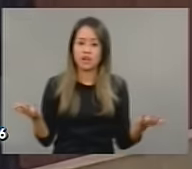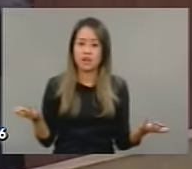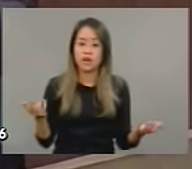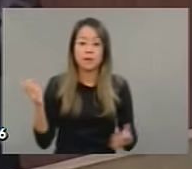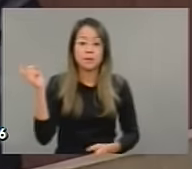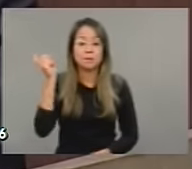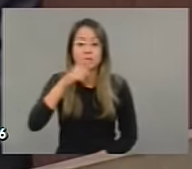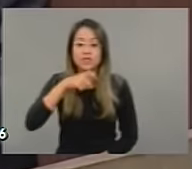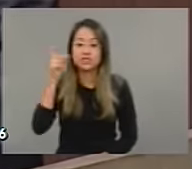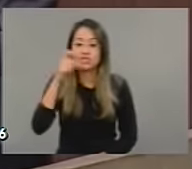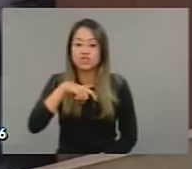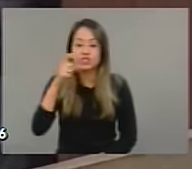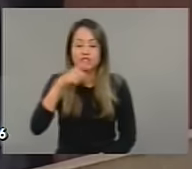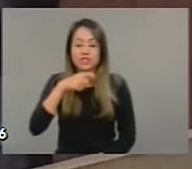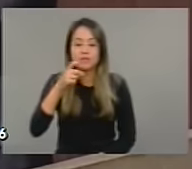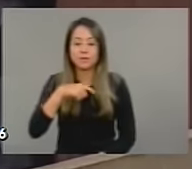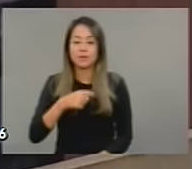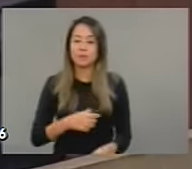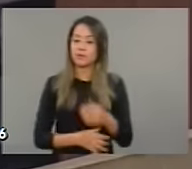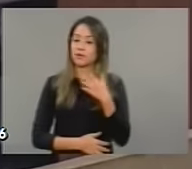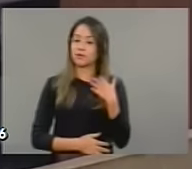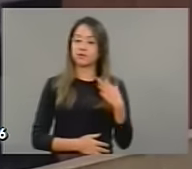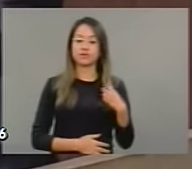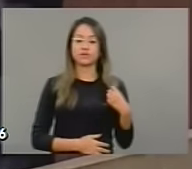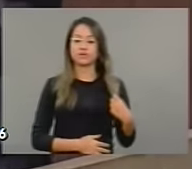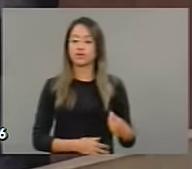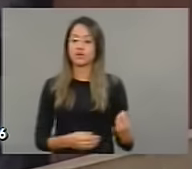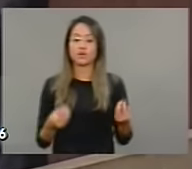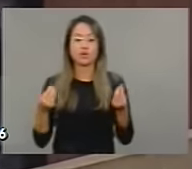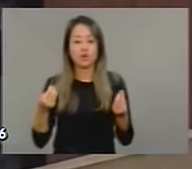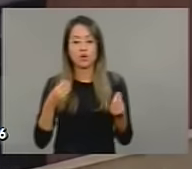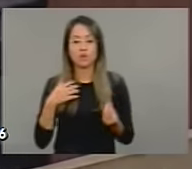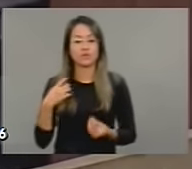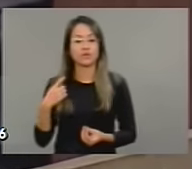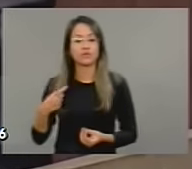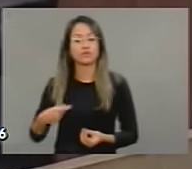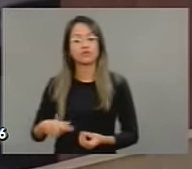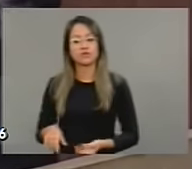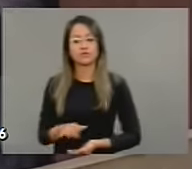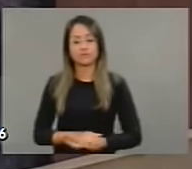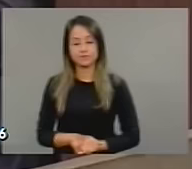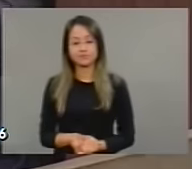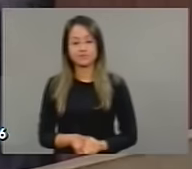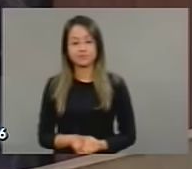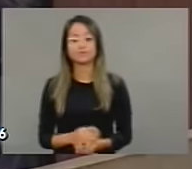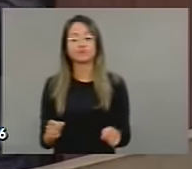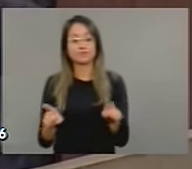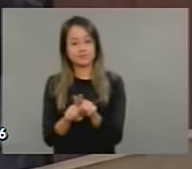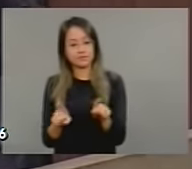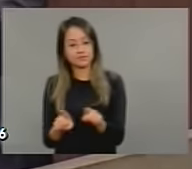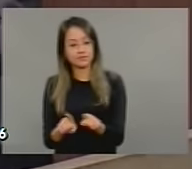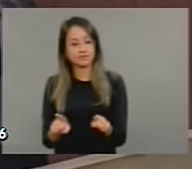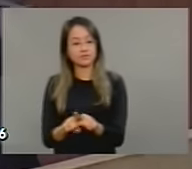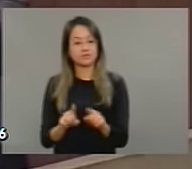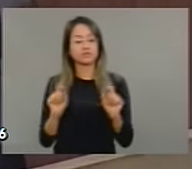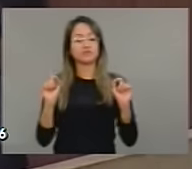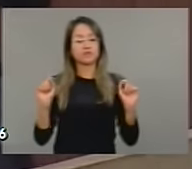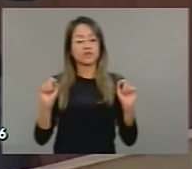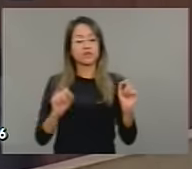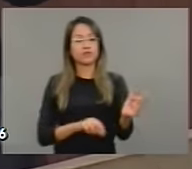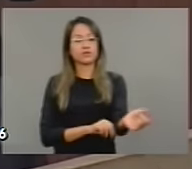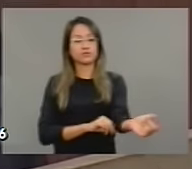quando você disse uma parte, deputado Leonardo... Mais que isso, mais que isso, disseram que eu estava lá